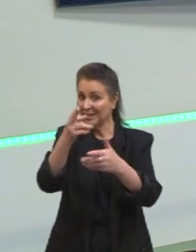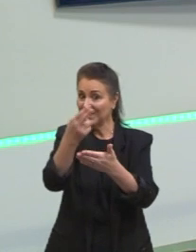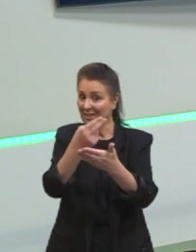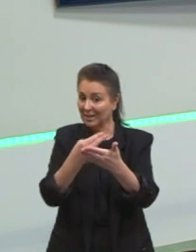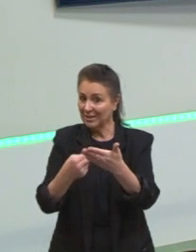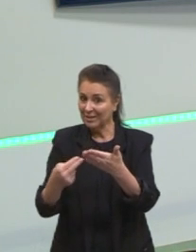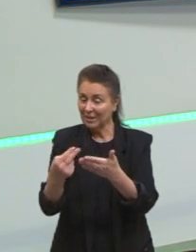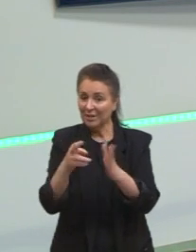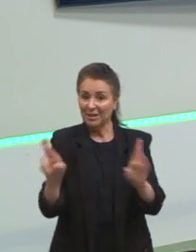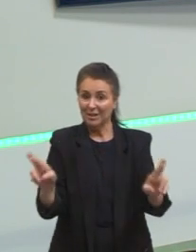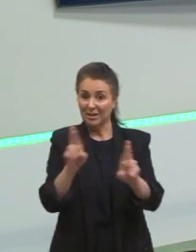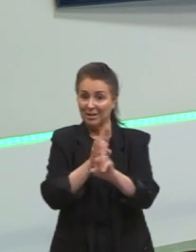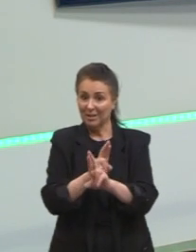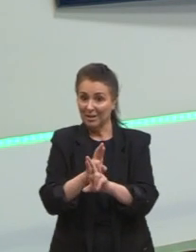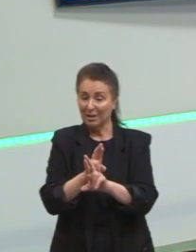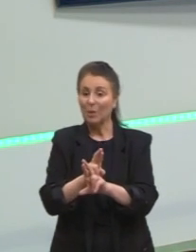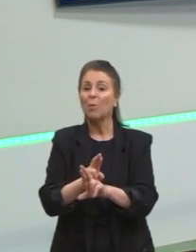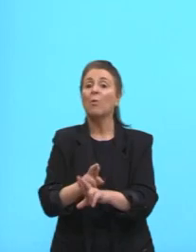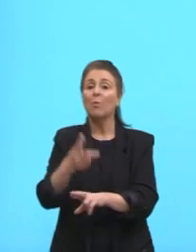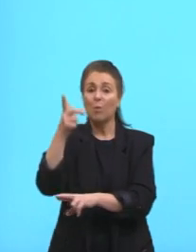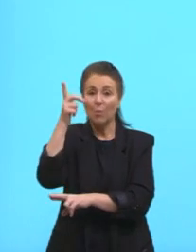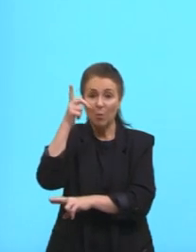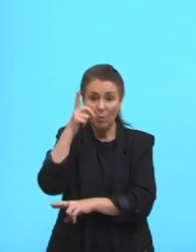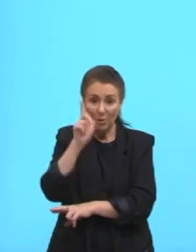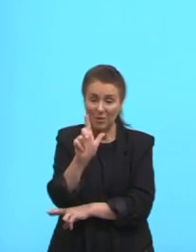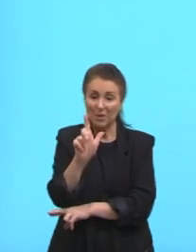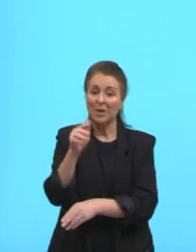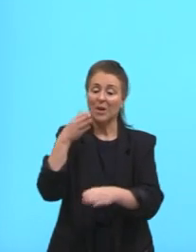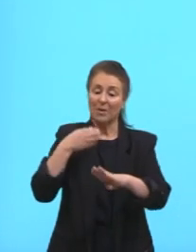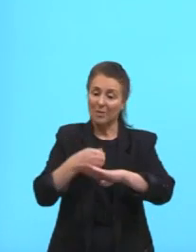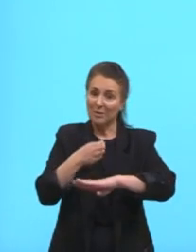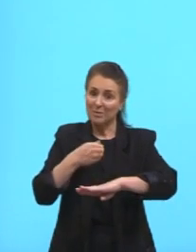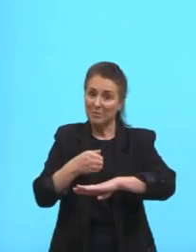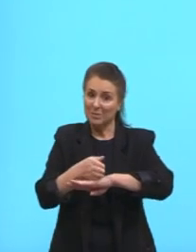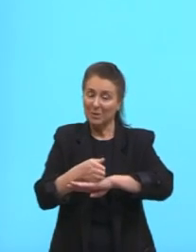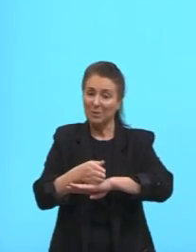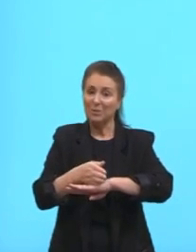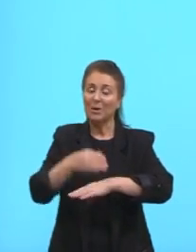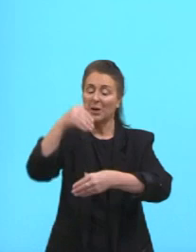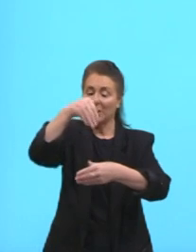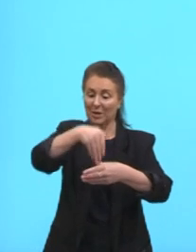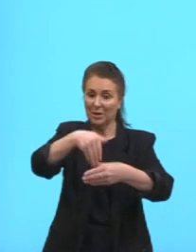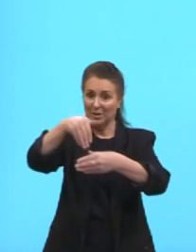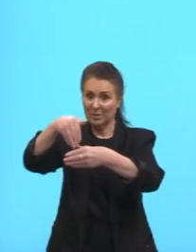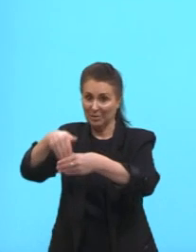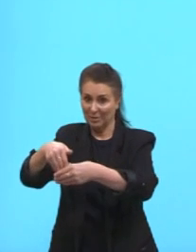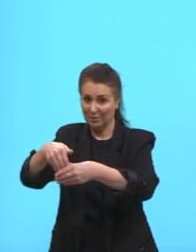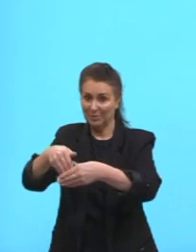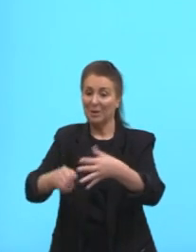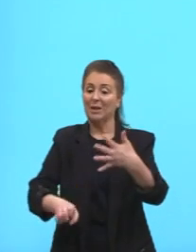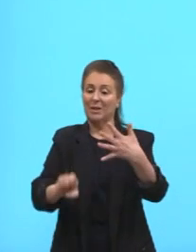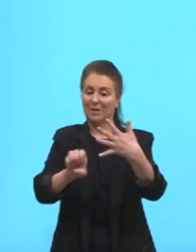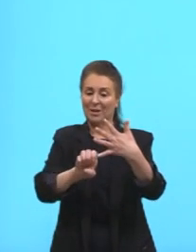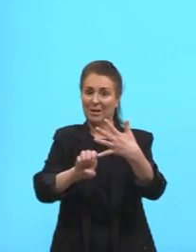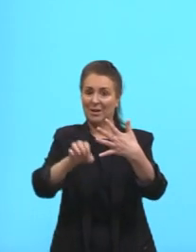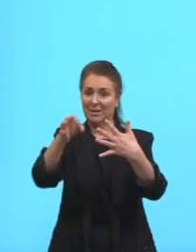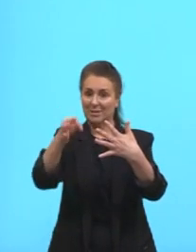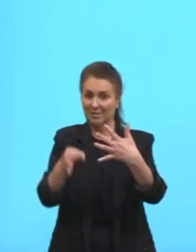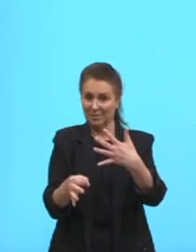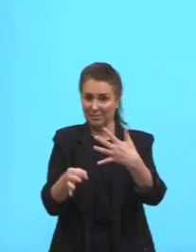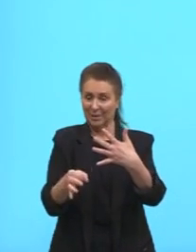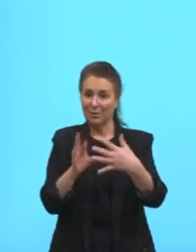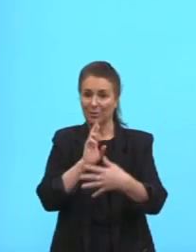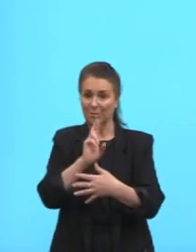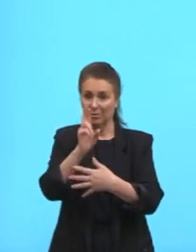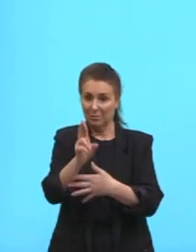com a obtenção da participação eleitoral. A alternativa é a letra E. E é interessante a gente ver,